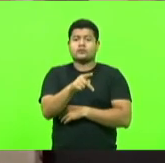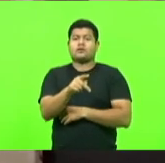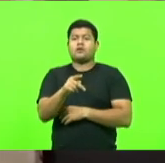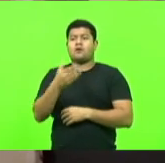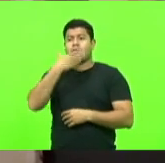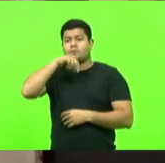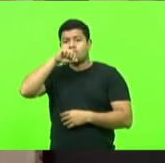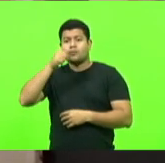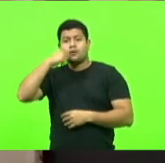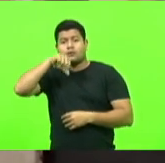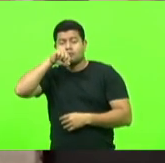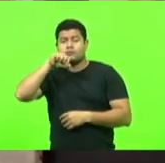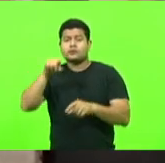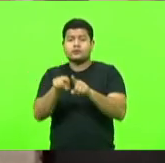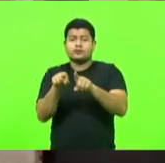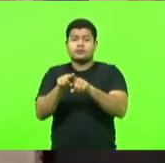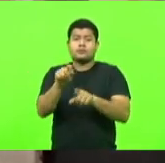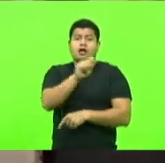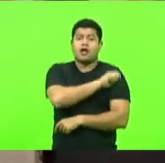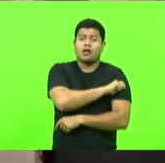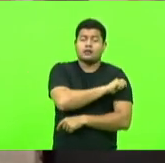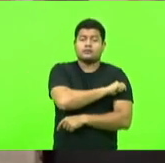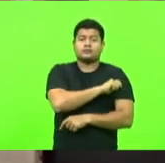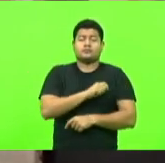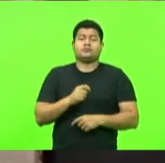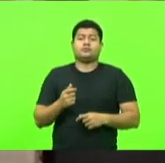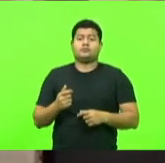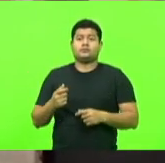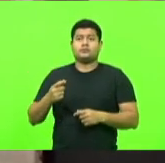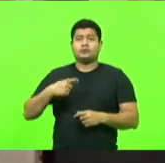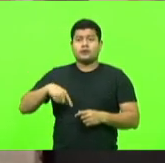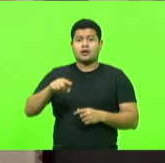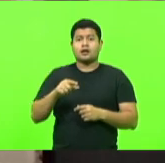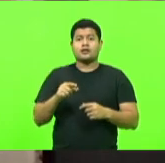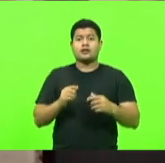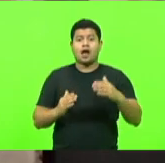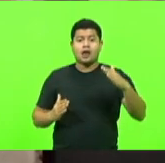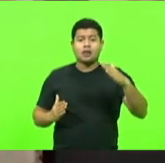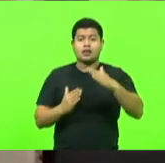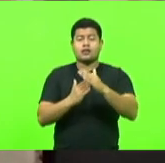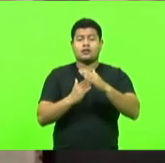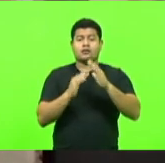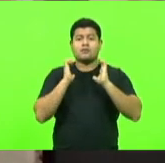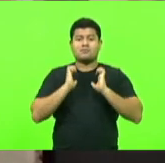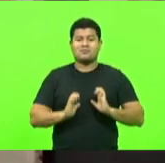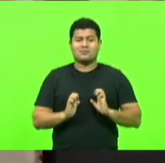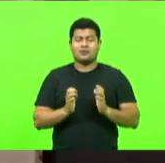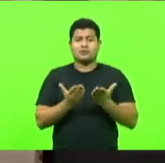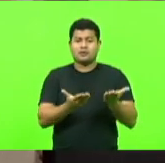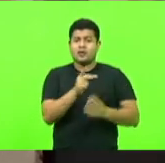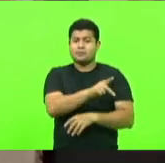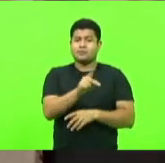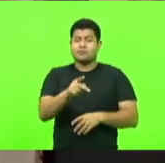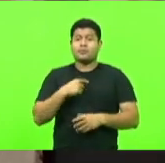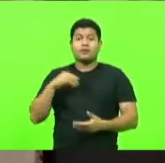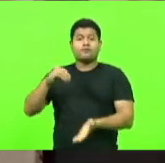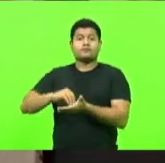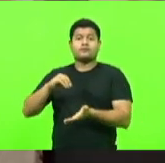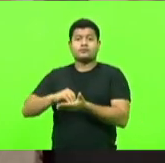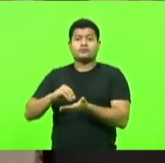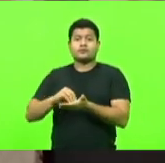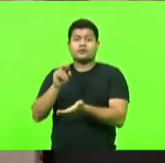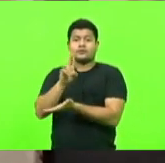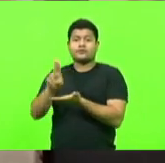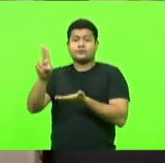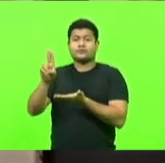do educador. Inclusive, nós verificamos que está faltando, nas nossas universidades, nos cursos